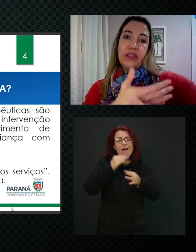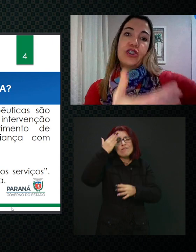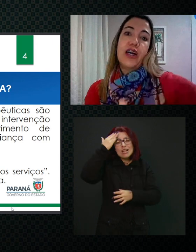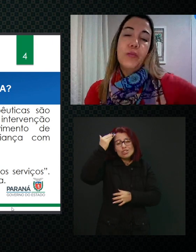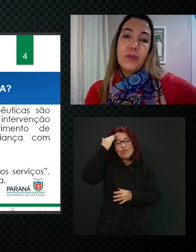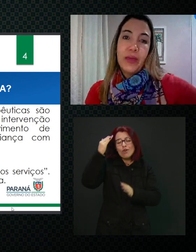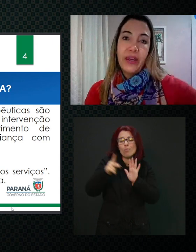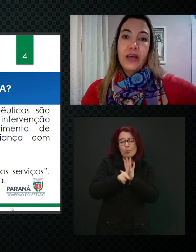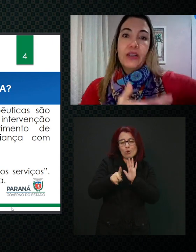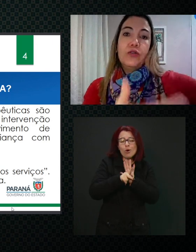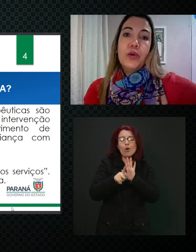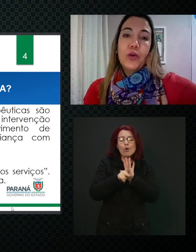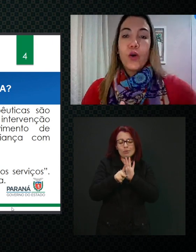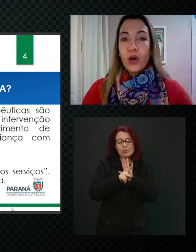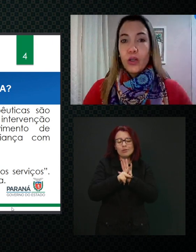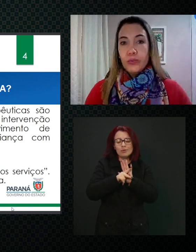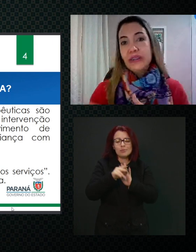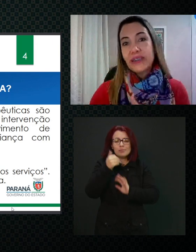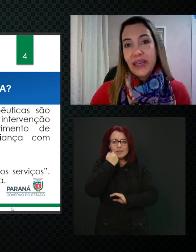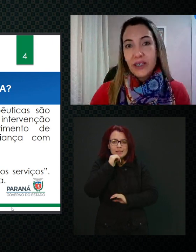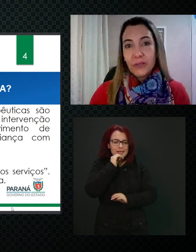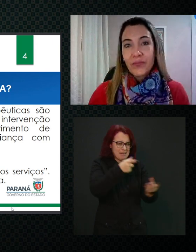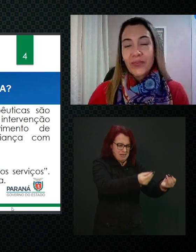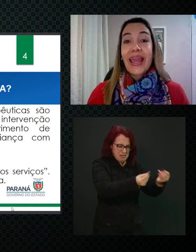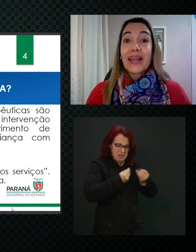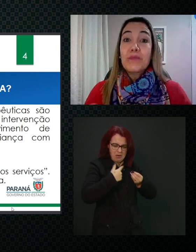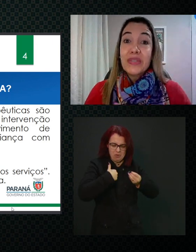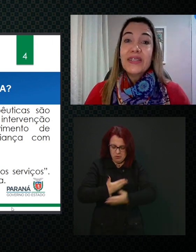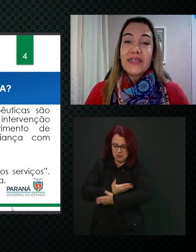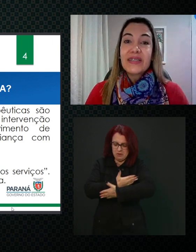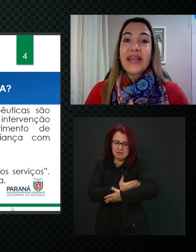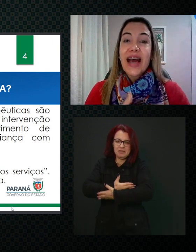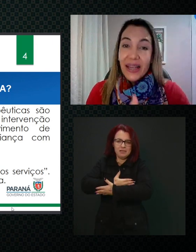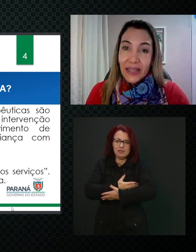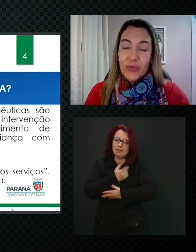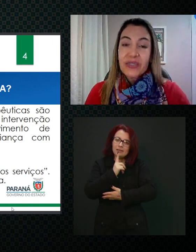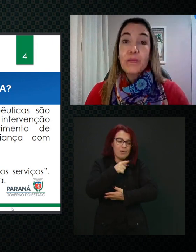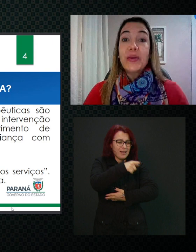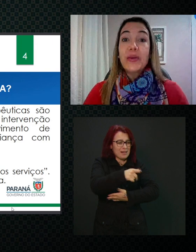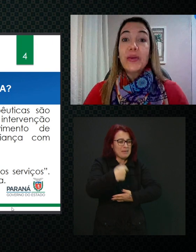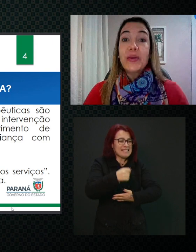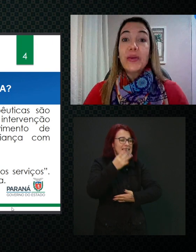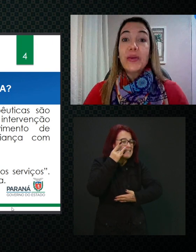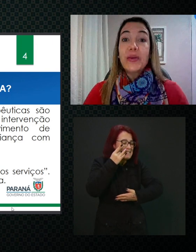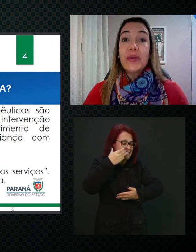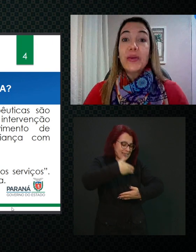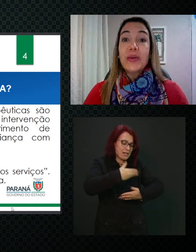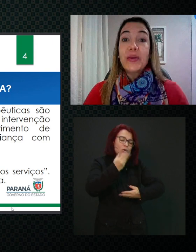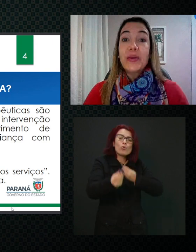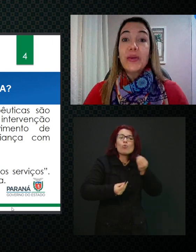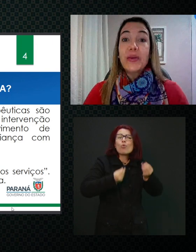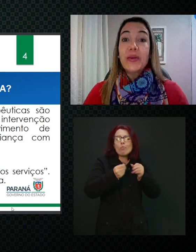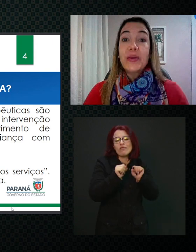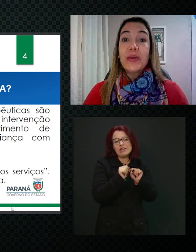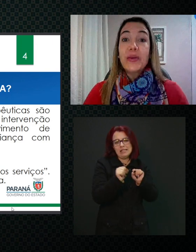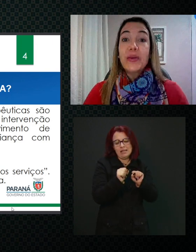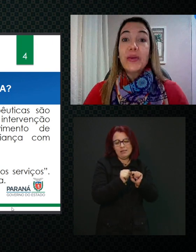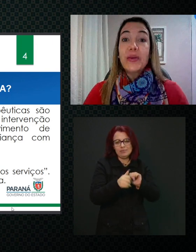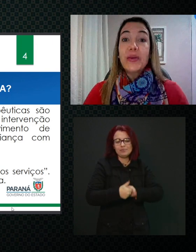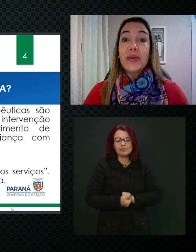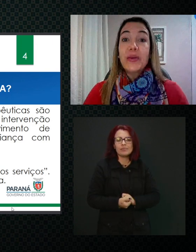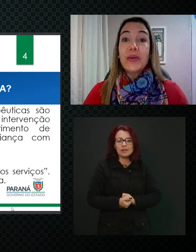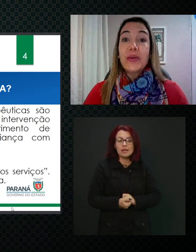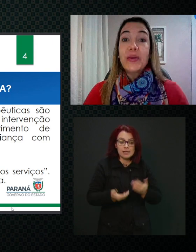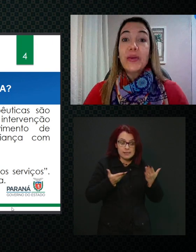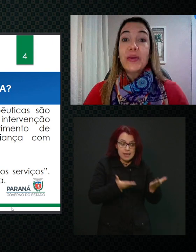a mãe deixar o bebê no meu colo e sair. Ela precisa estar ali pra saber o que deve ser feito. E este